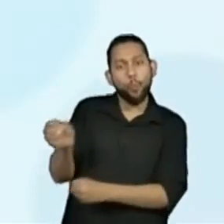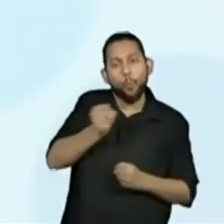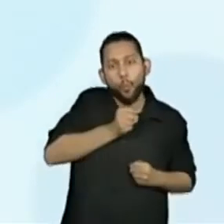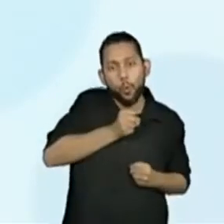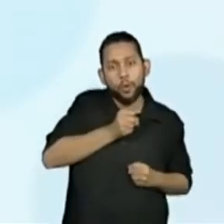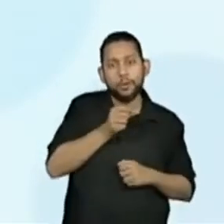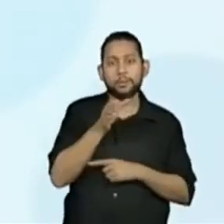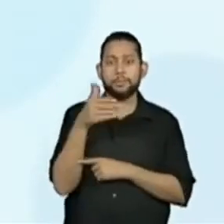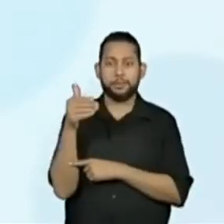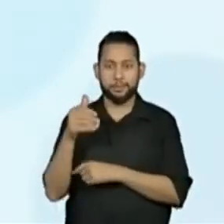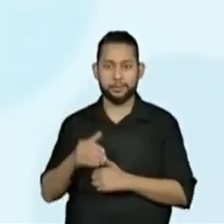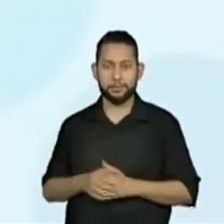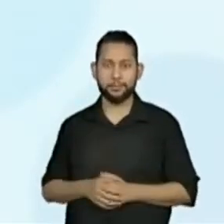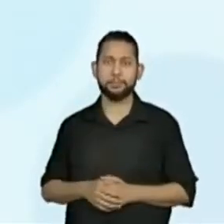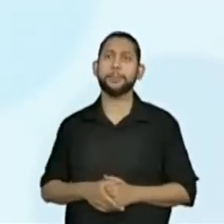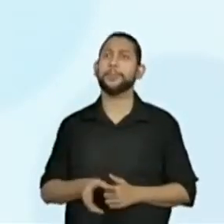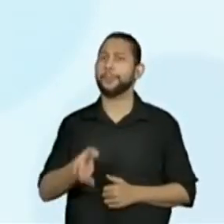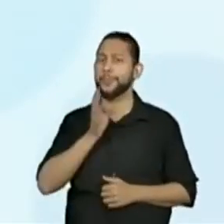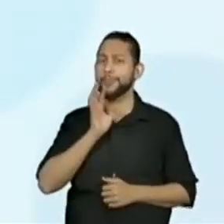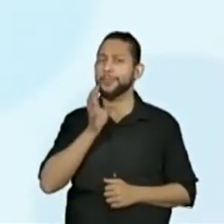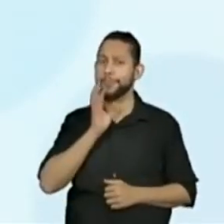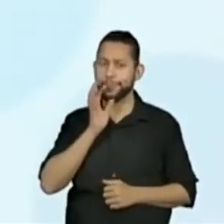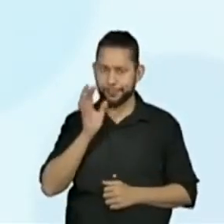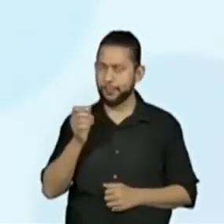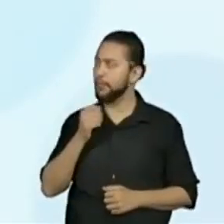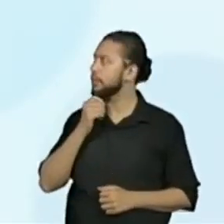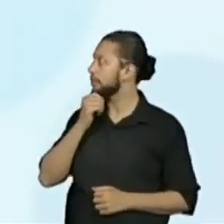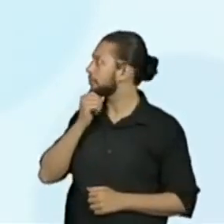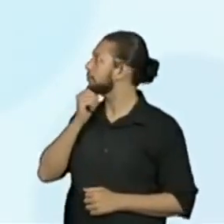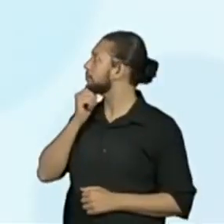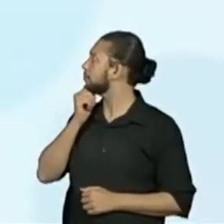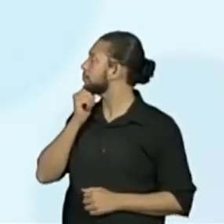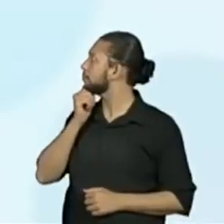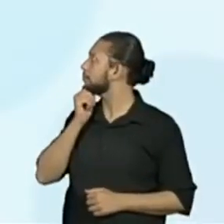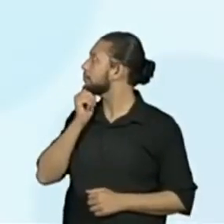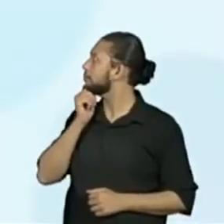estudantes. Essa que eu conhecia. Rouba-bandeira.